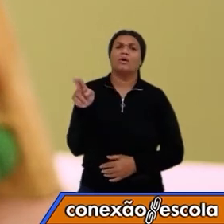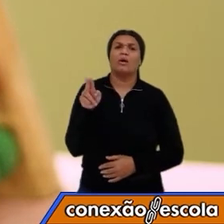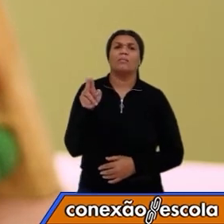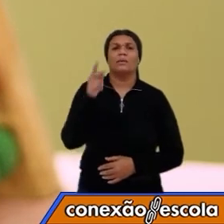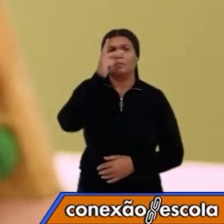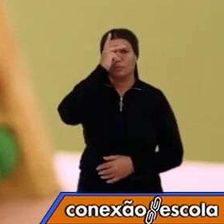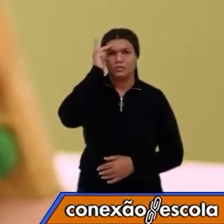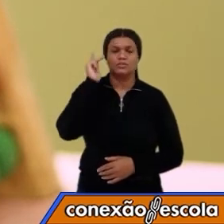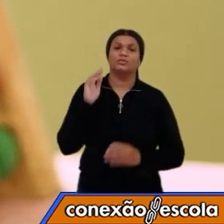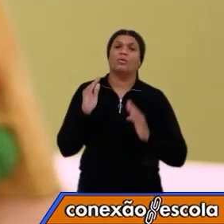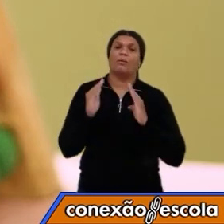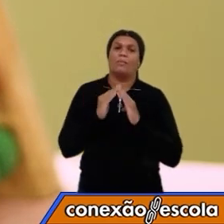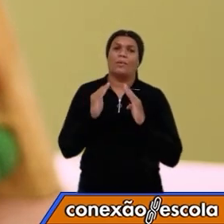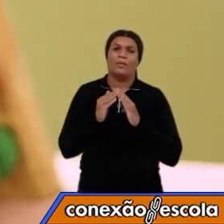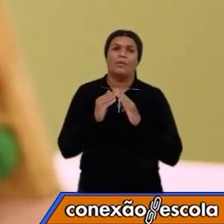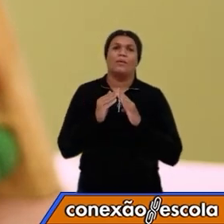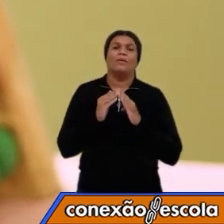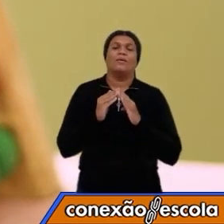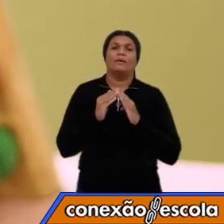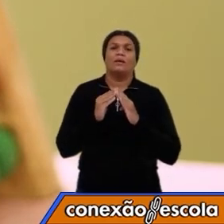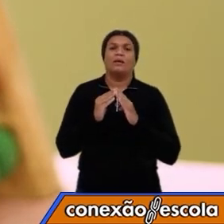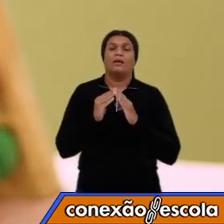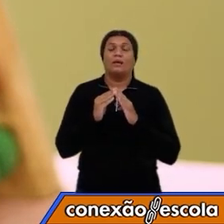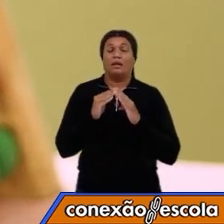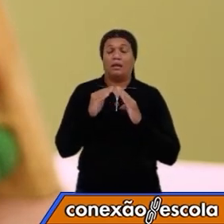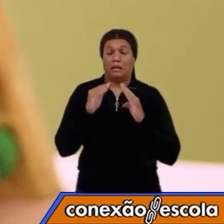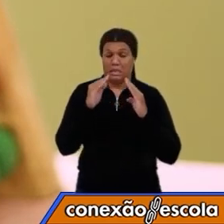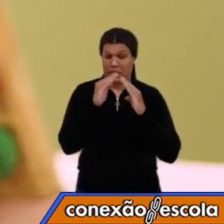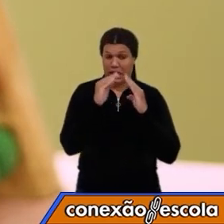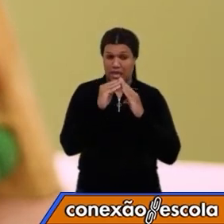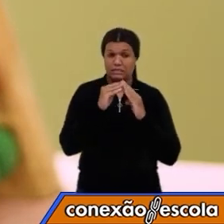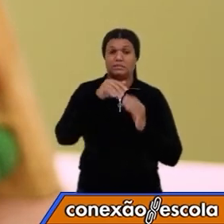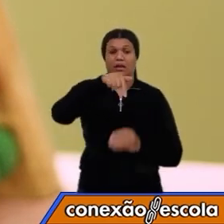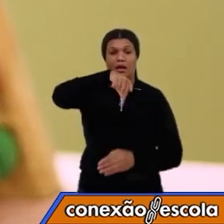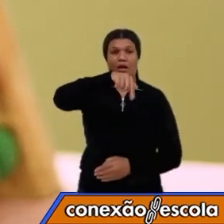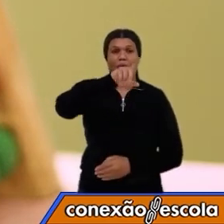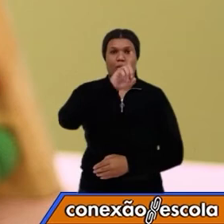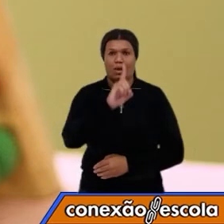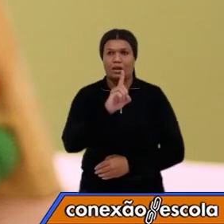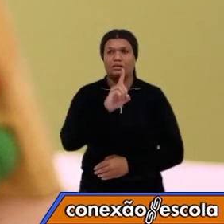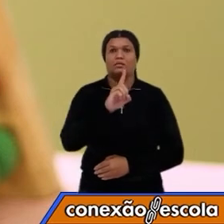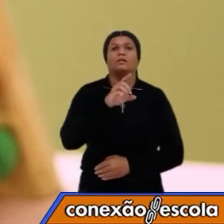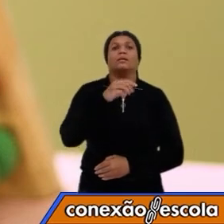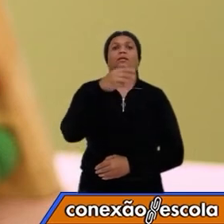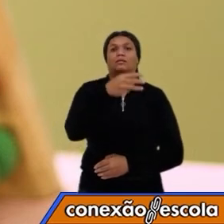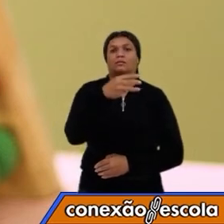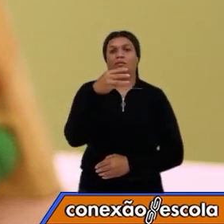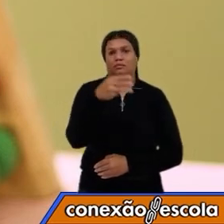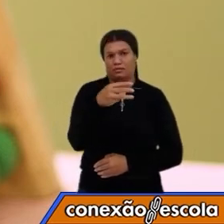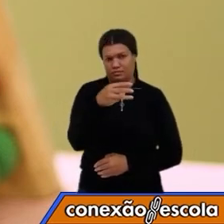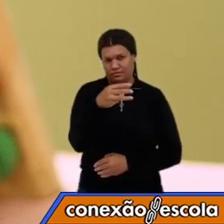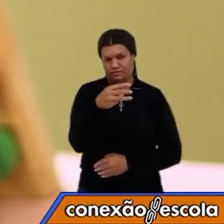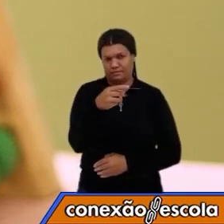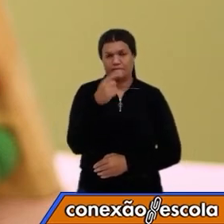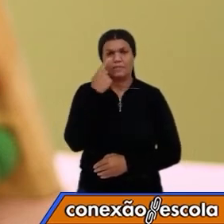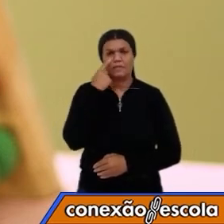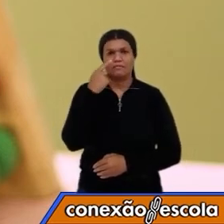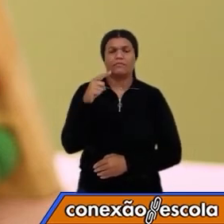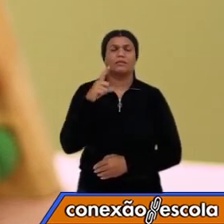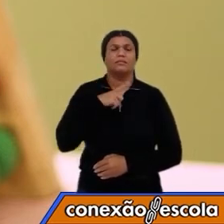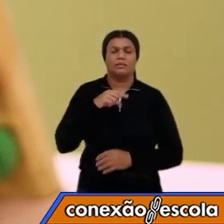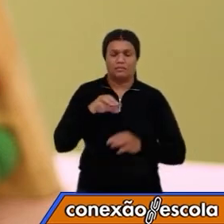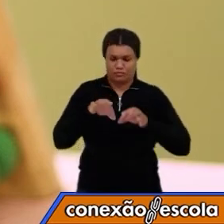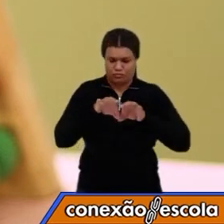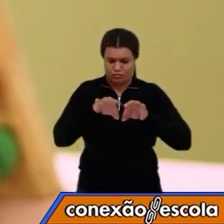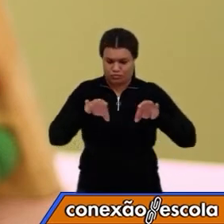que mora na casa na quadra 33. Nós vamos identificar esse número na reta numérica.